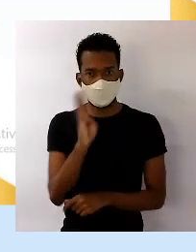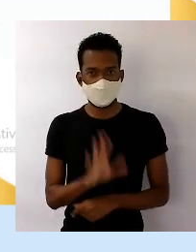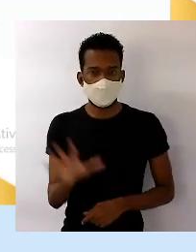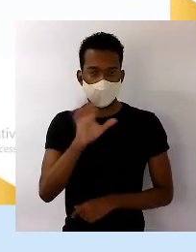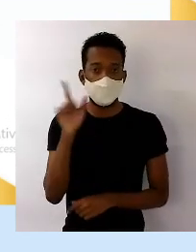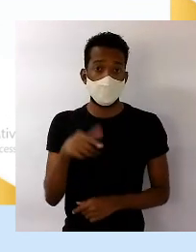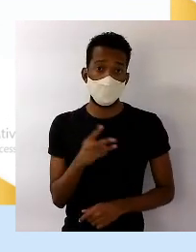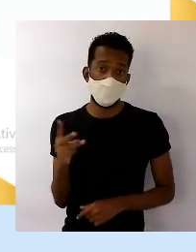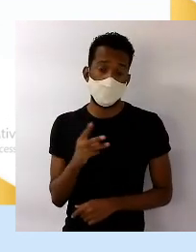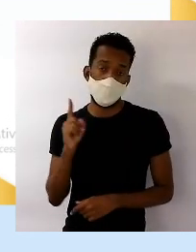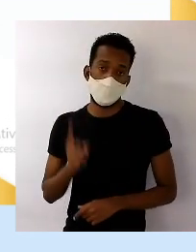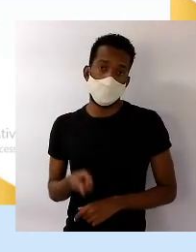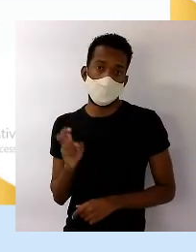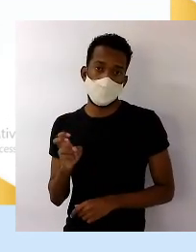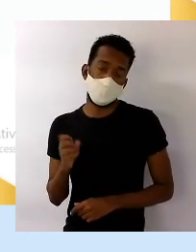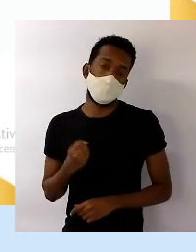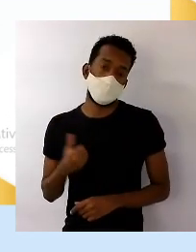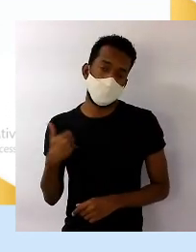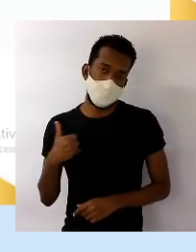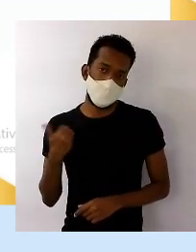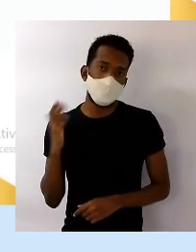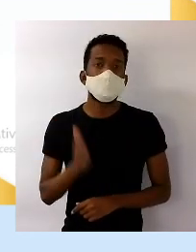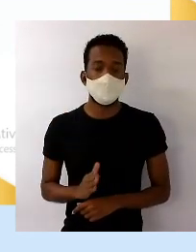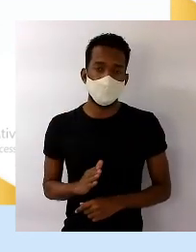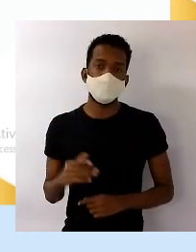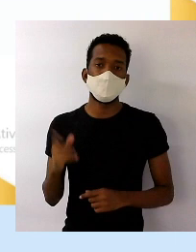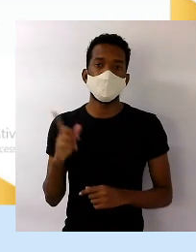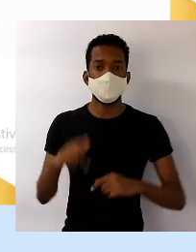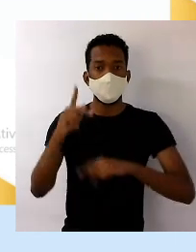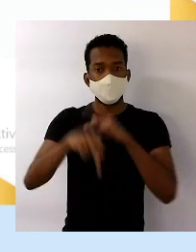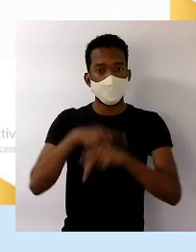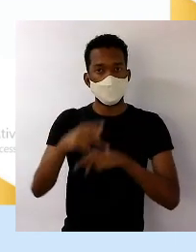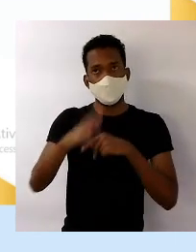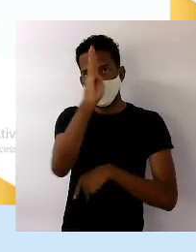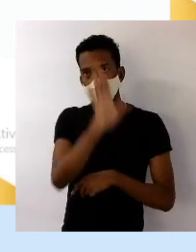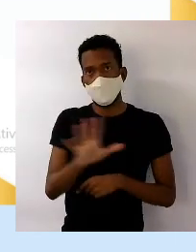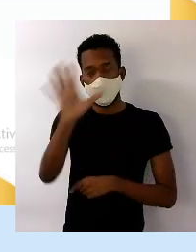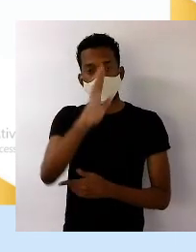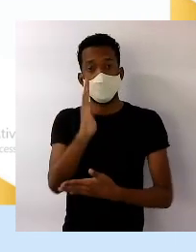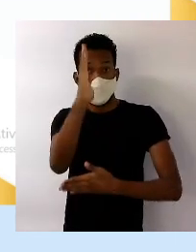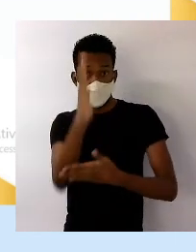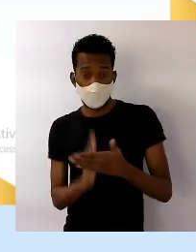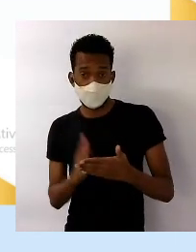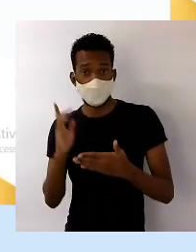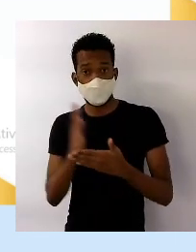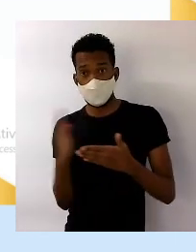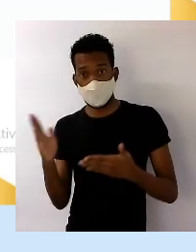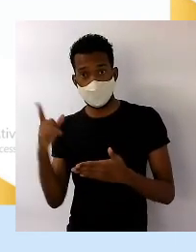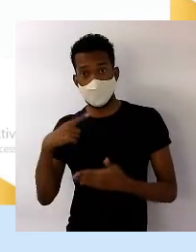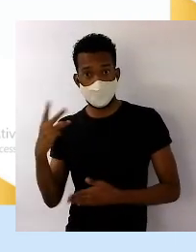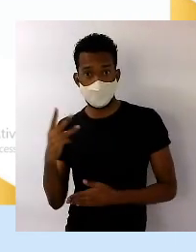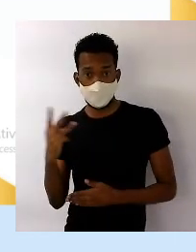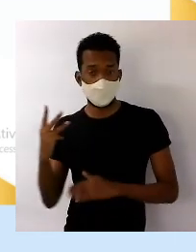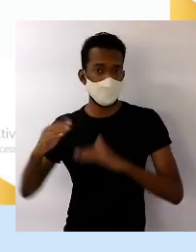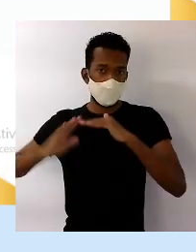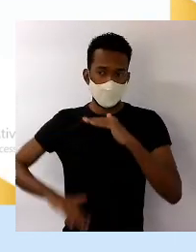33,5 anos. Metade da população brasileira tem de 33 anos para baixo.